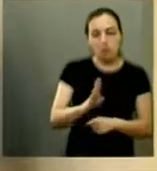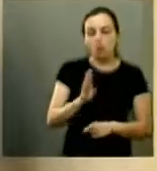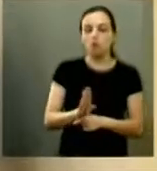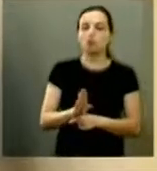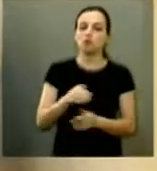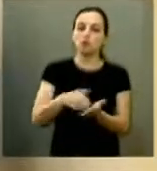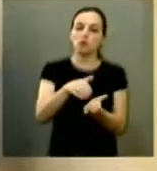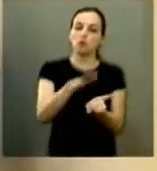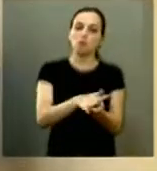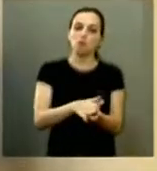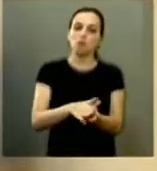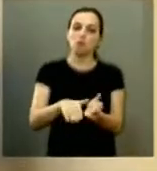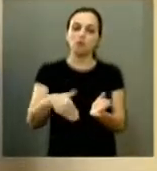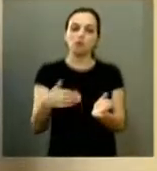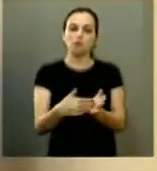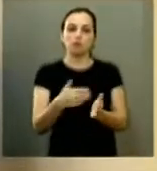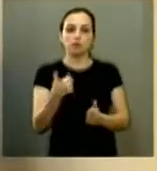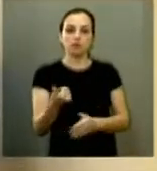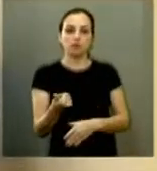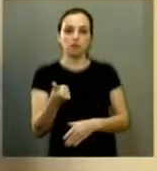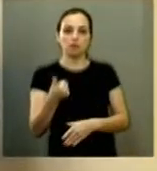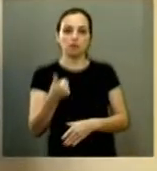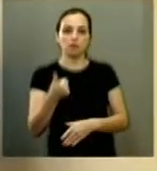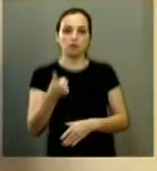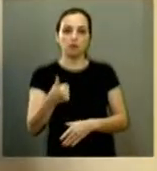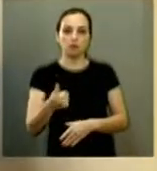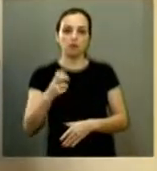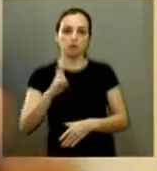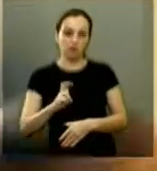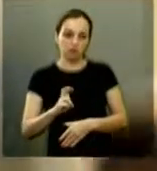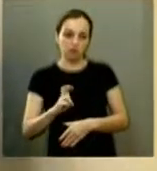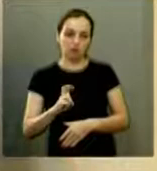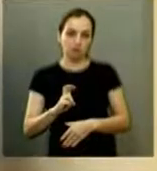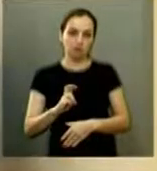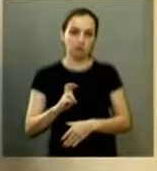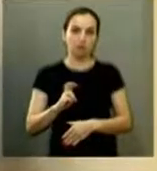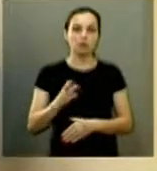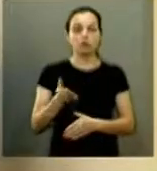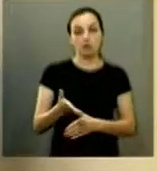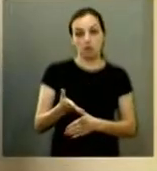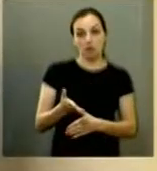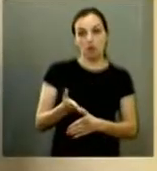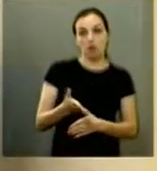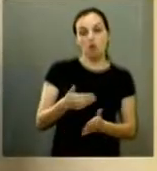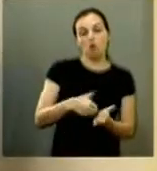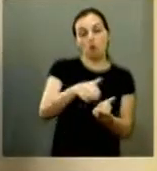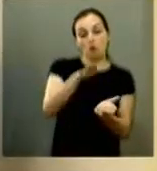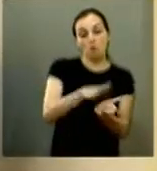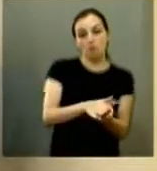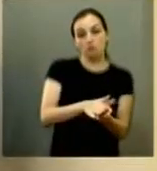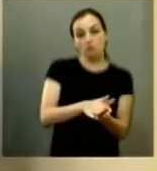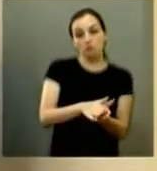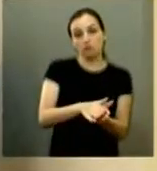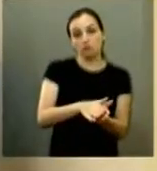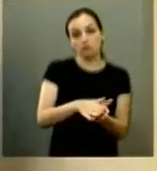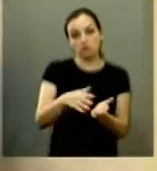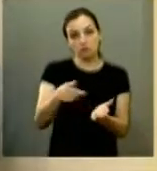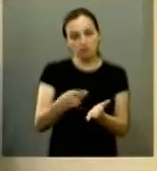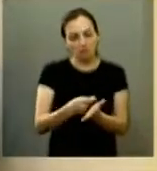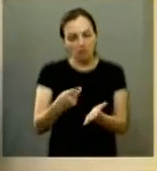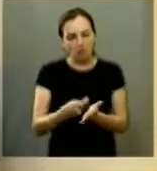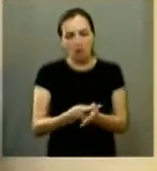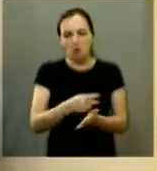multa passaria de 400 para 615 e 95 e é uma multa grave quando o animal